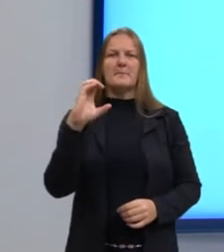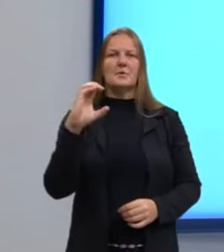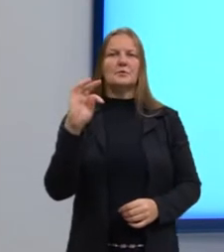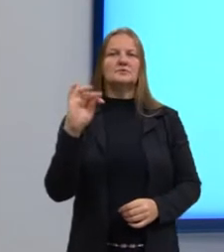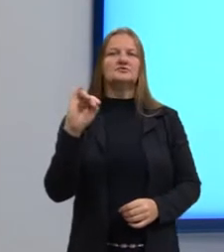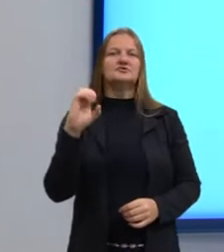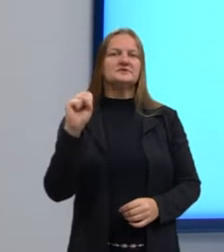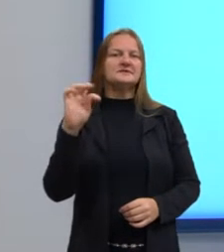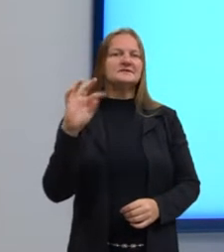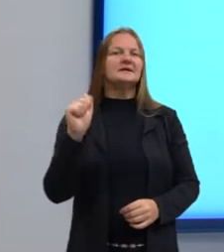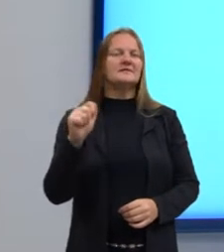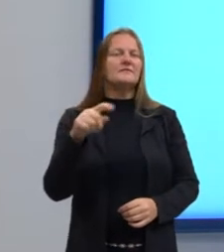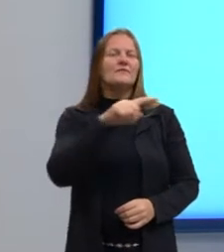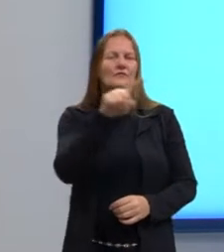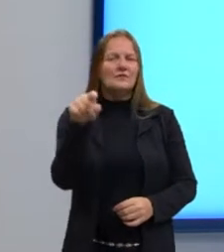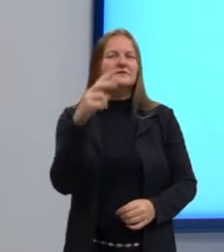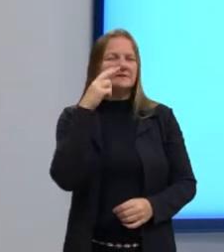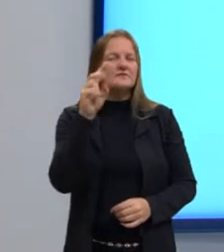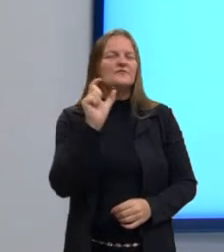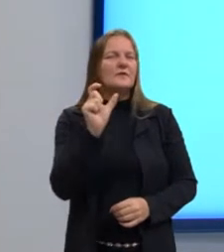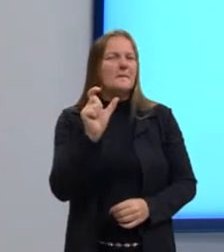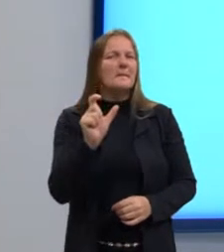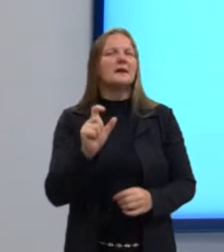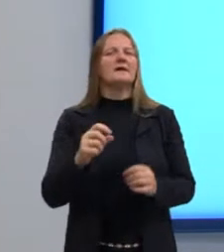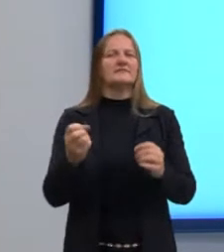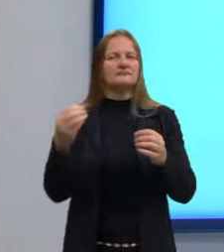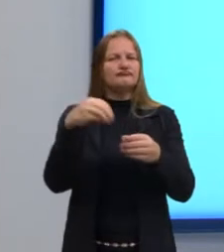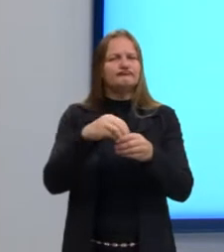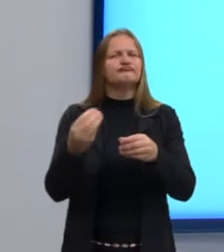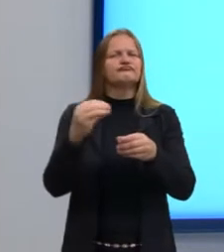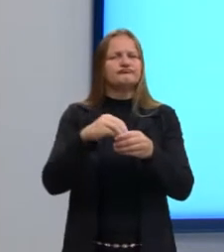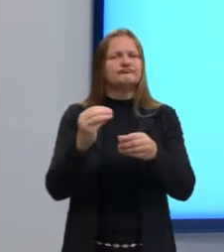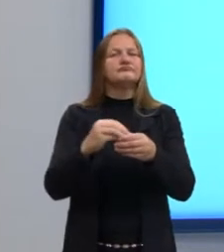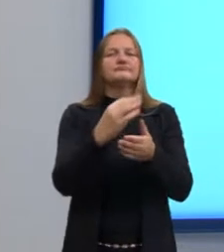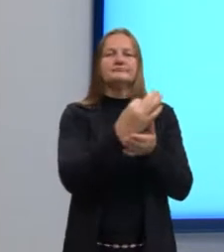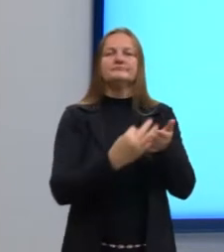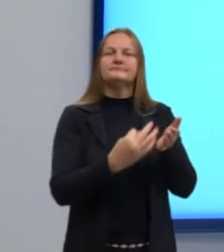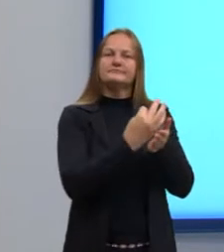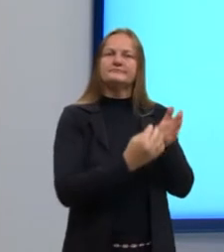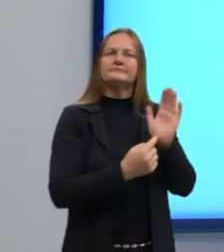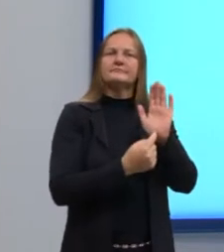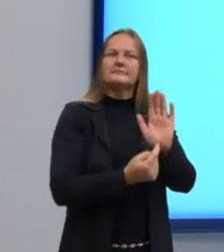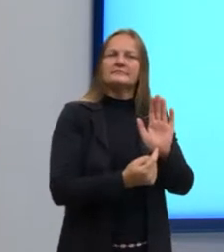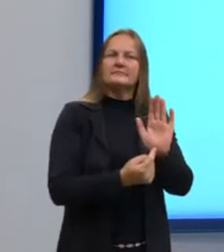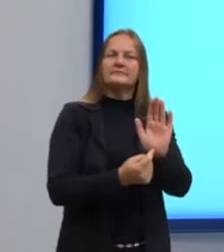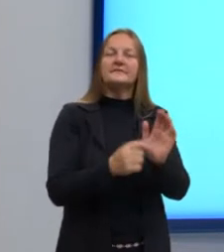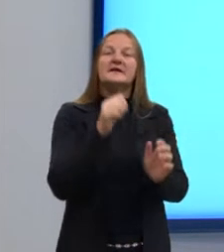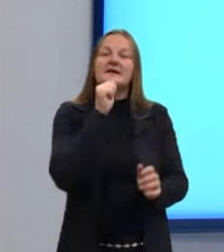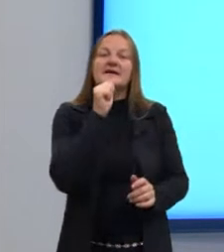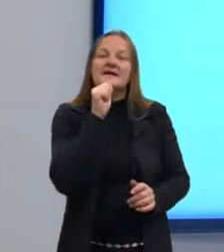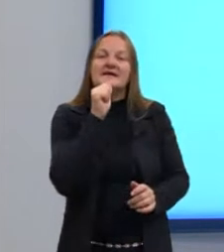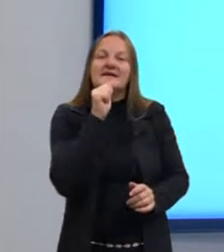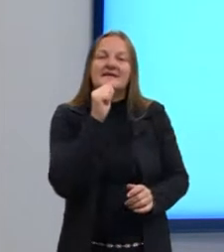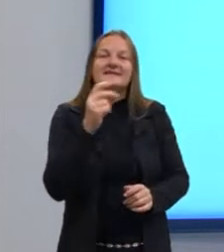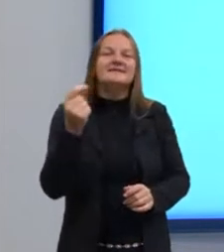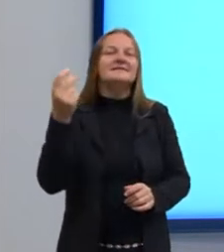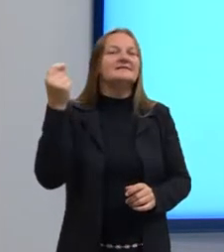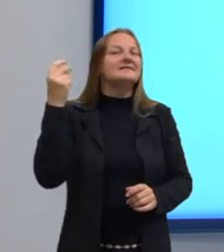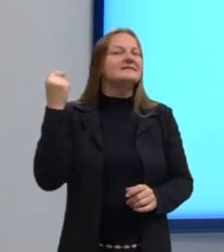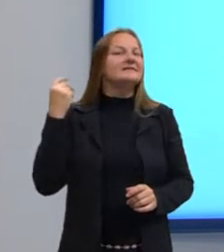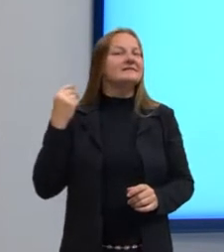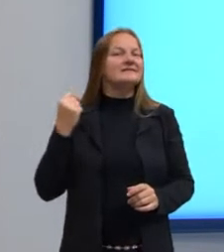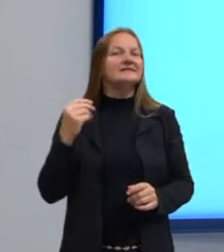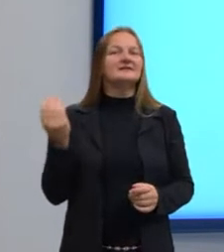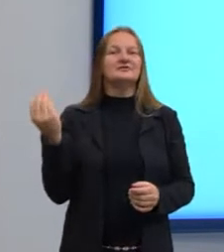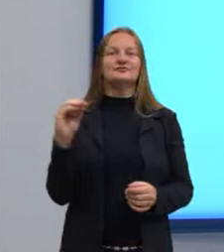Não, gente, vocês vão ver muito essa palavra reino Protoctista. É que aqui, ainda não tinha as algas, não estava